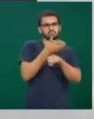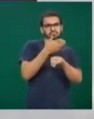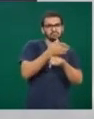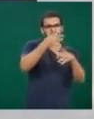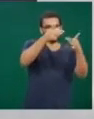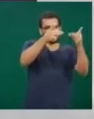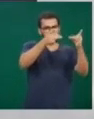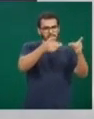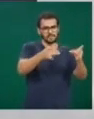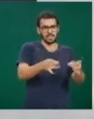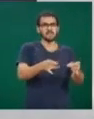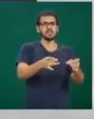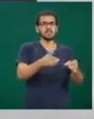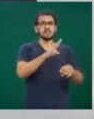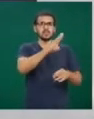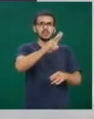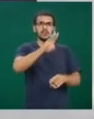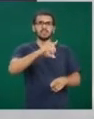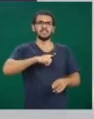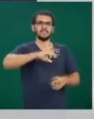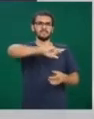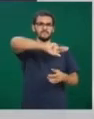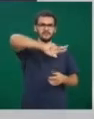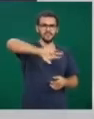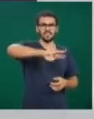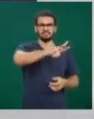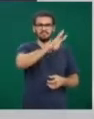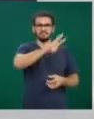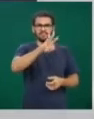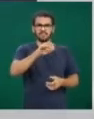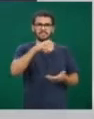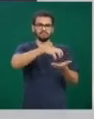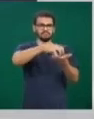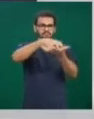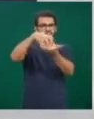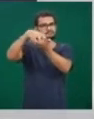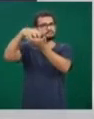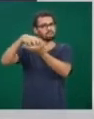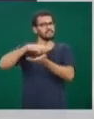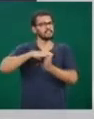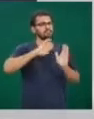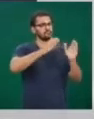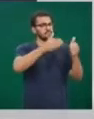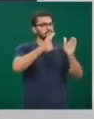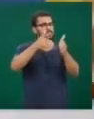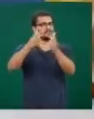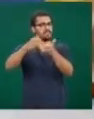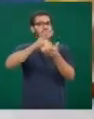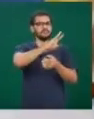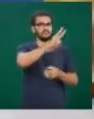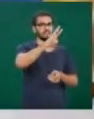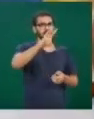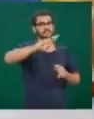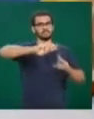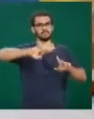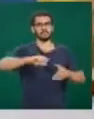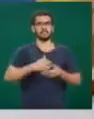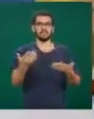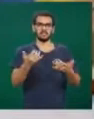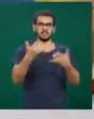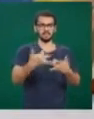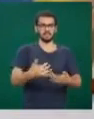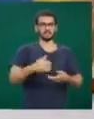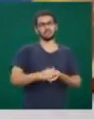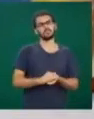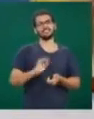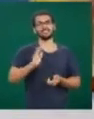internet em mais de um site. Cada campus tem um endereço. Gislene Rodrigues conta mais sobre essa novidade. Olá Flávia, a